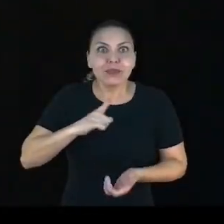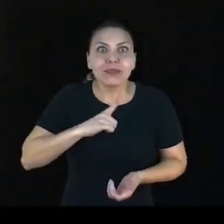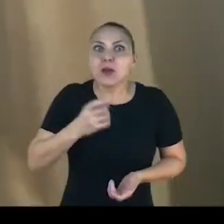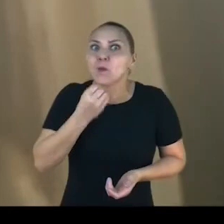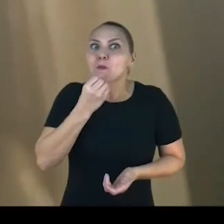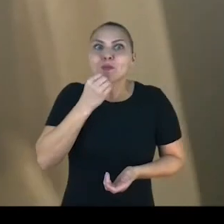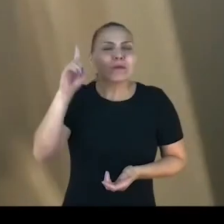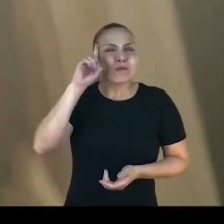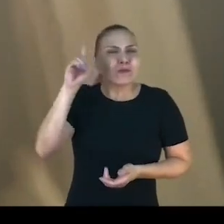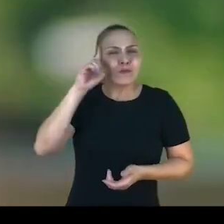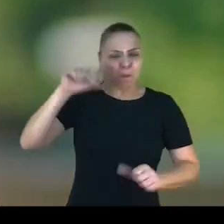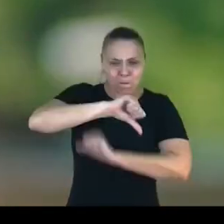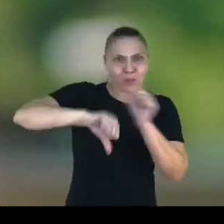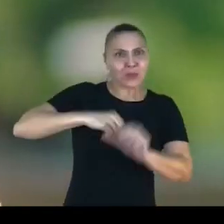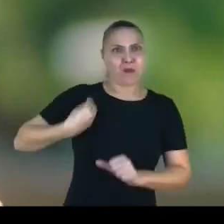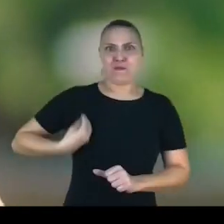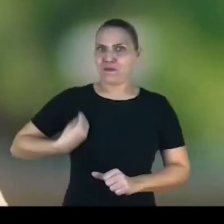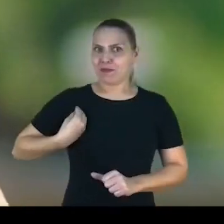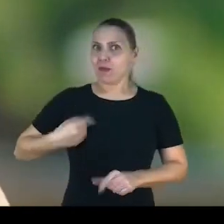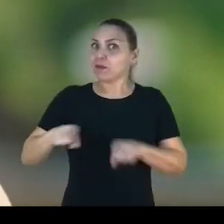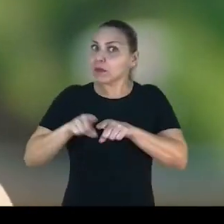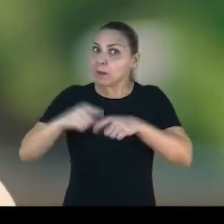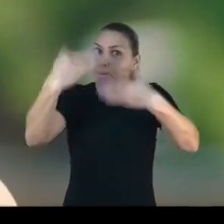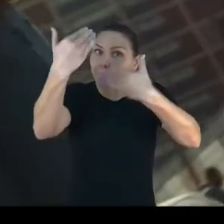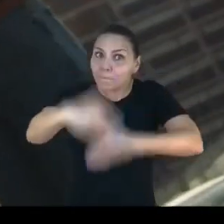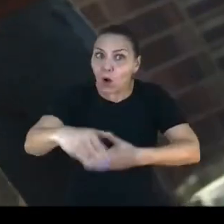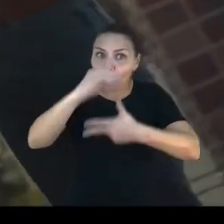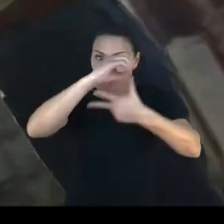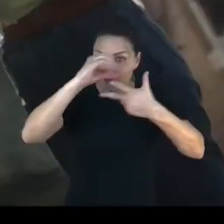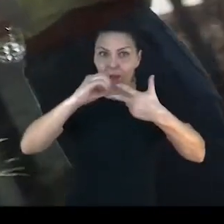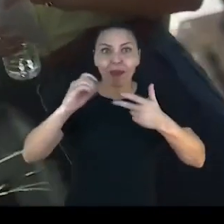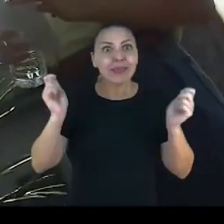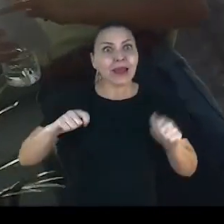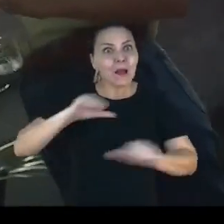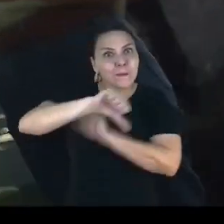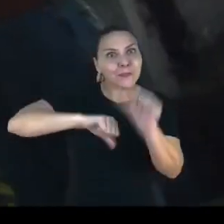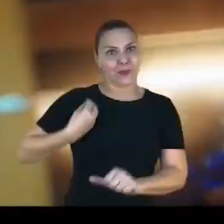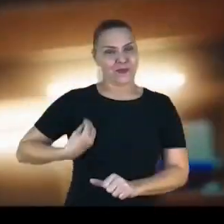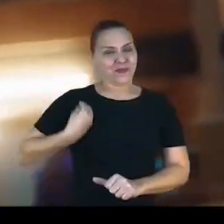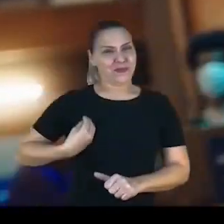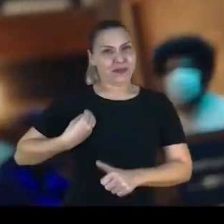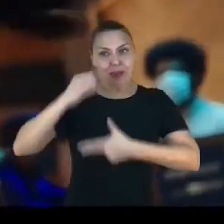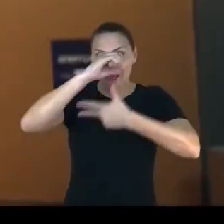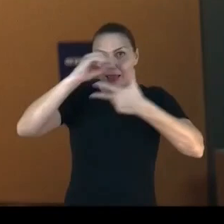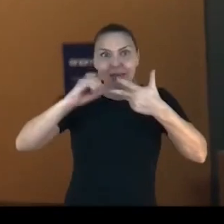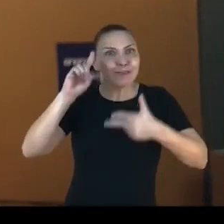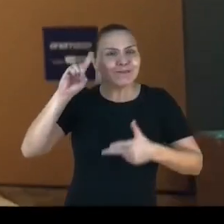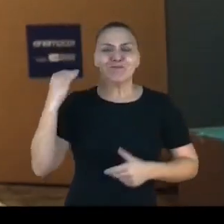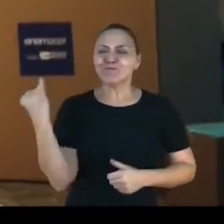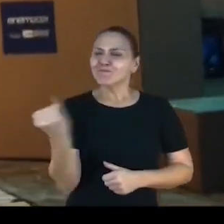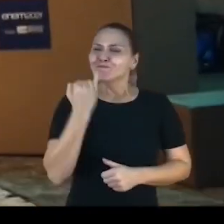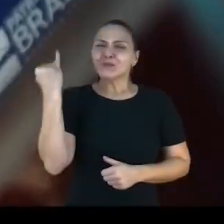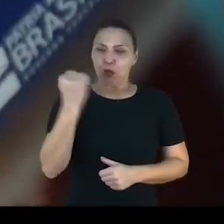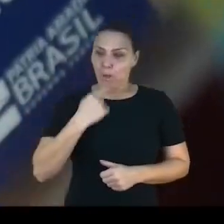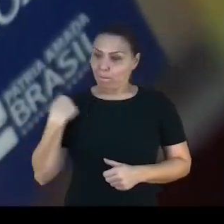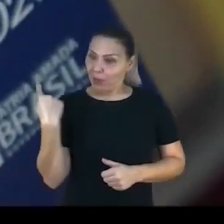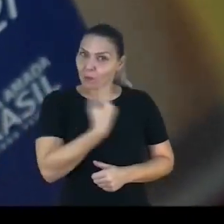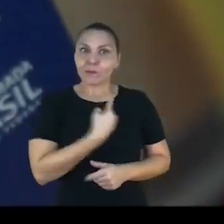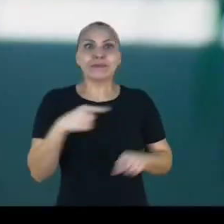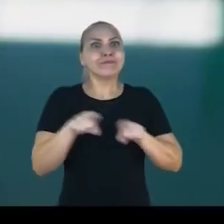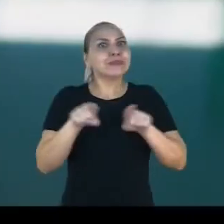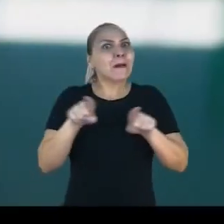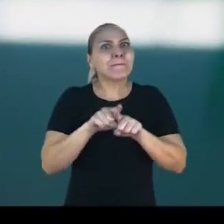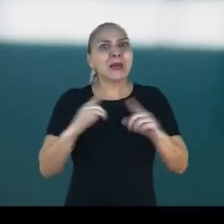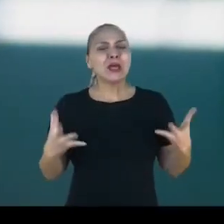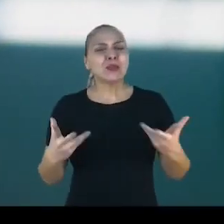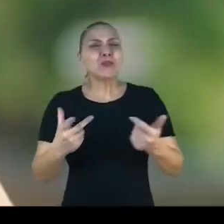vida todos os dias. E na prova do Enem é um deles. E o Enem é um dia muito importante, não só pra gente, mas como pra todos